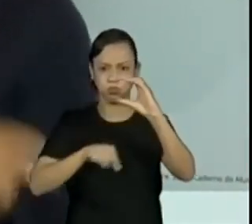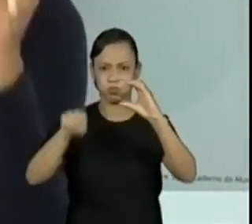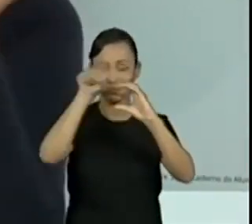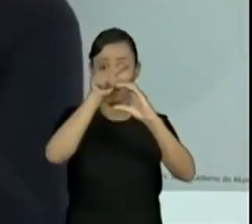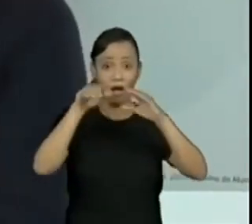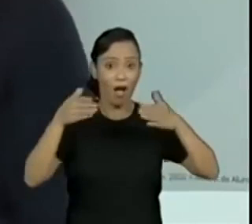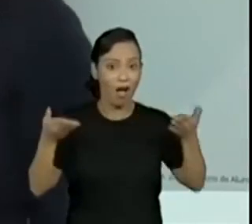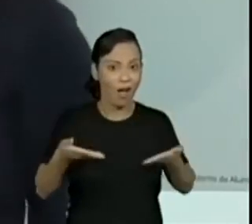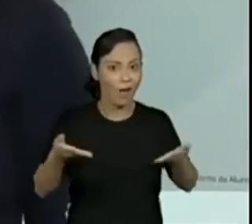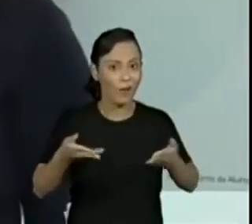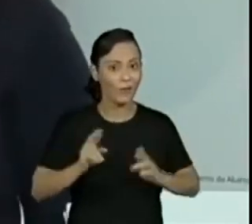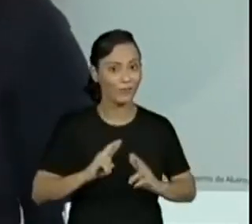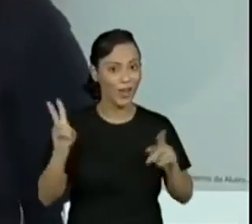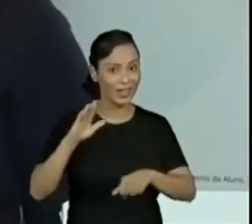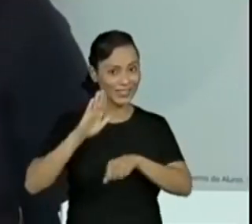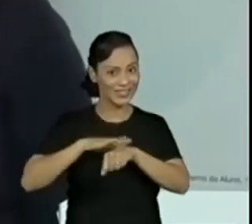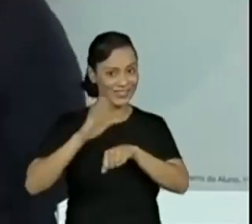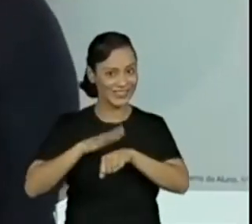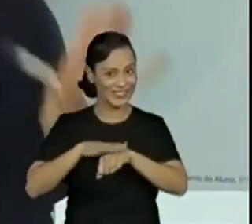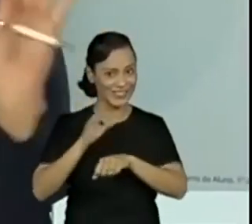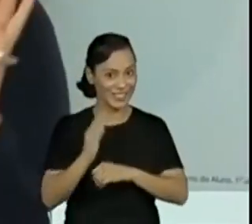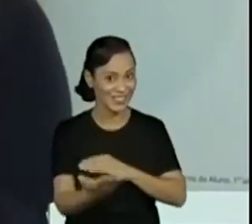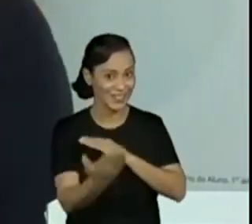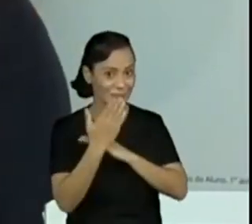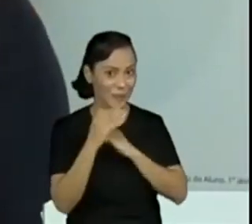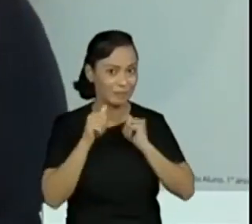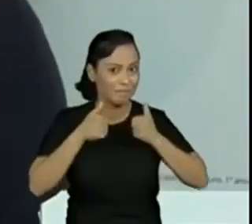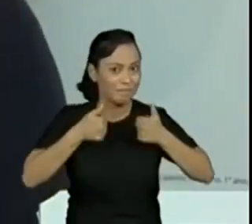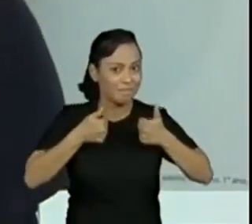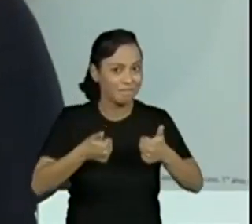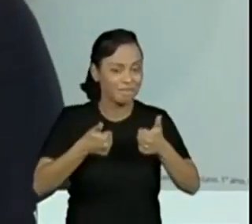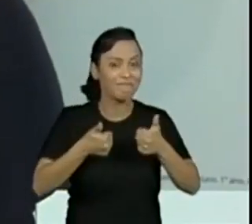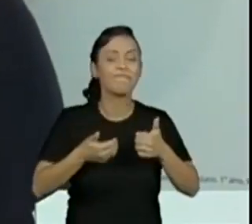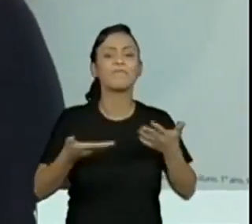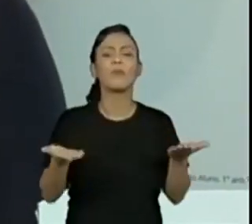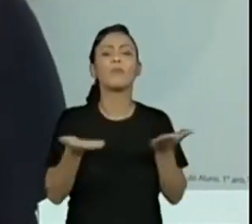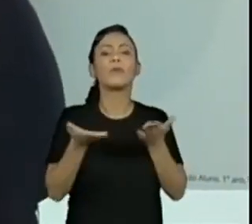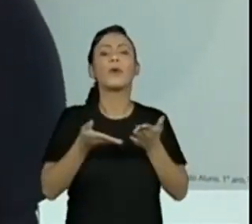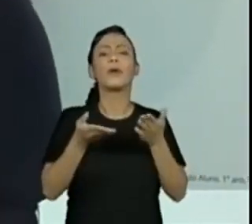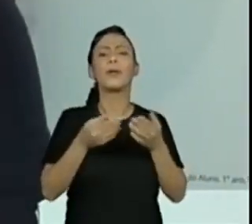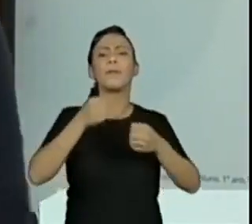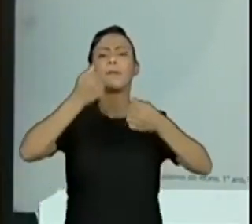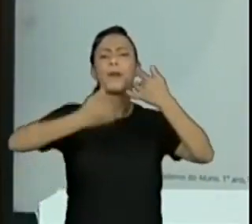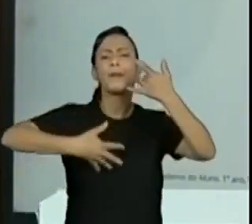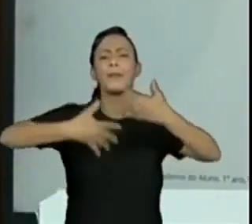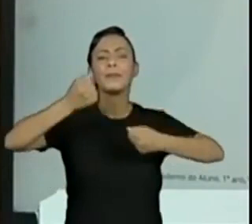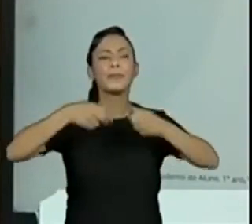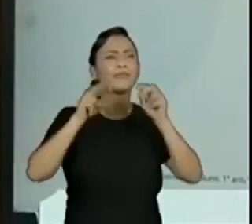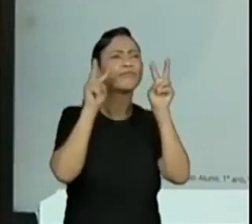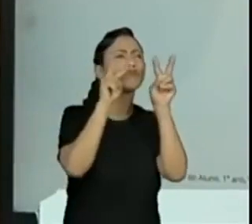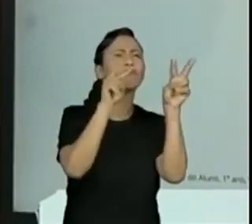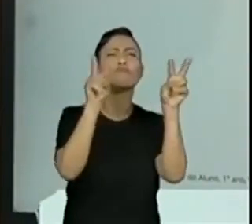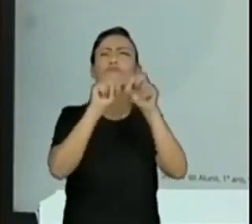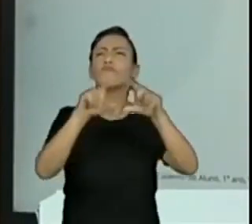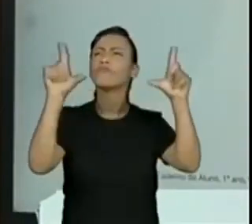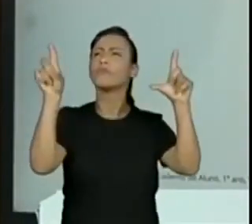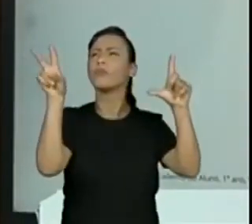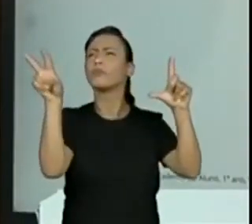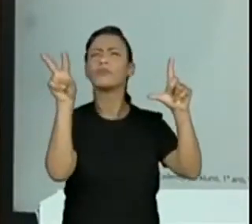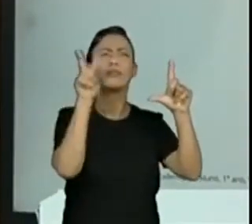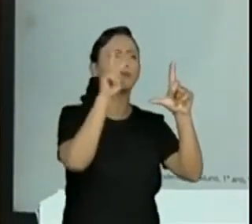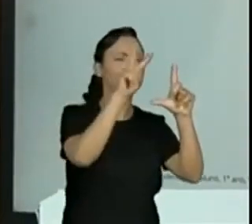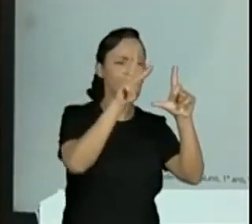situação e vocês é vão fazer isso. Então, tudo que a gente for lendo aqui agora, vocês já vão ir marcando o que é